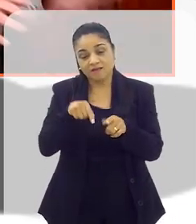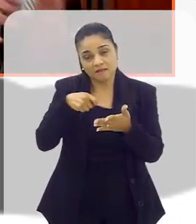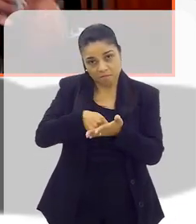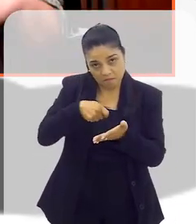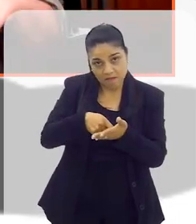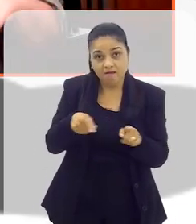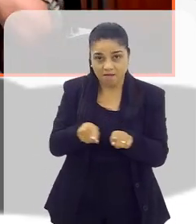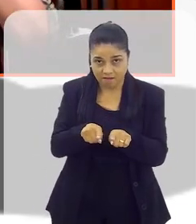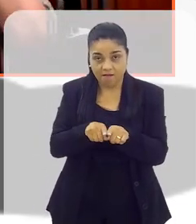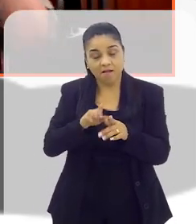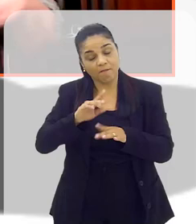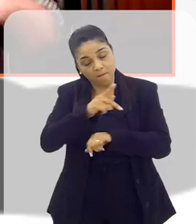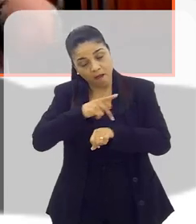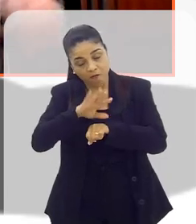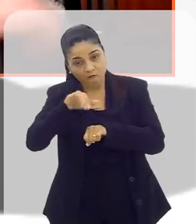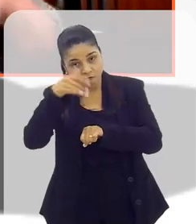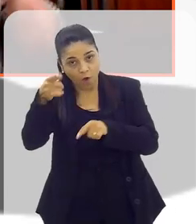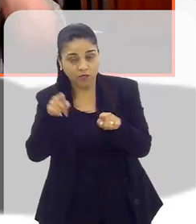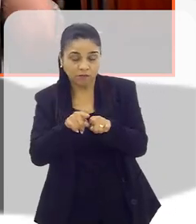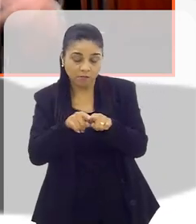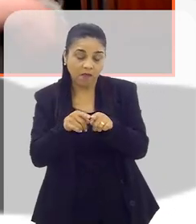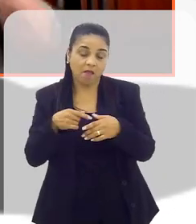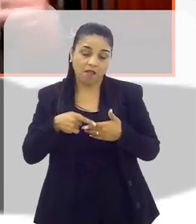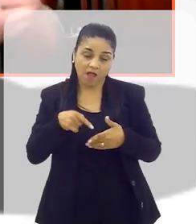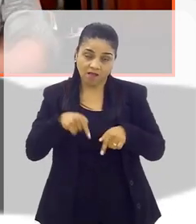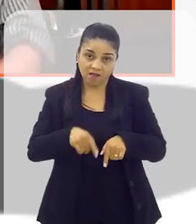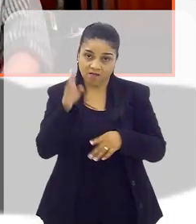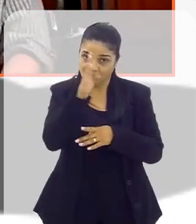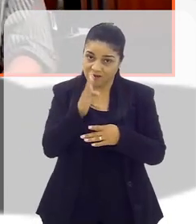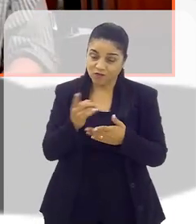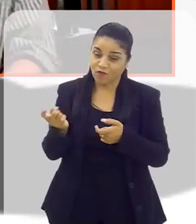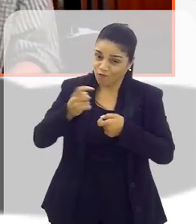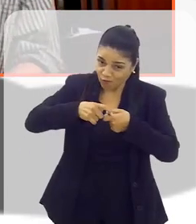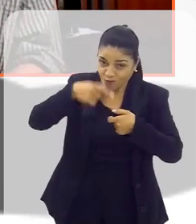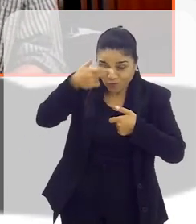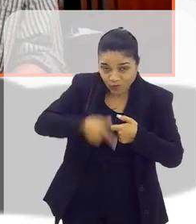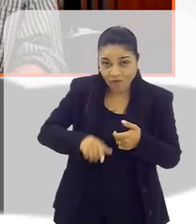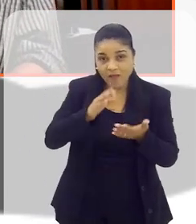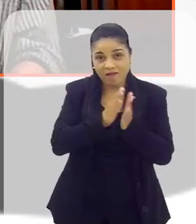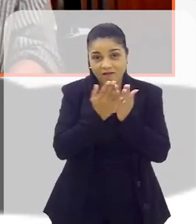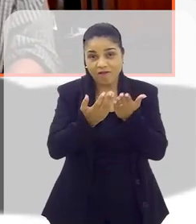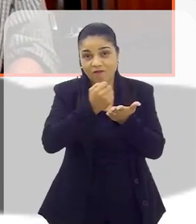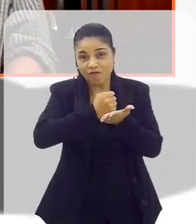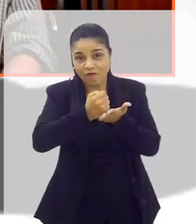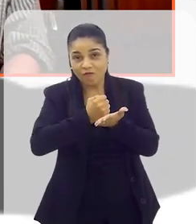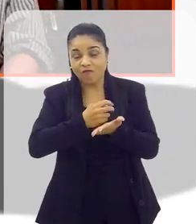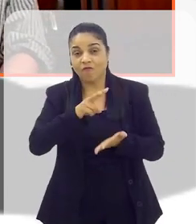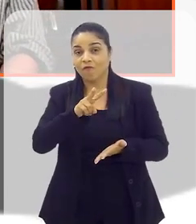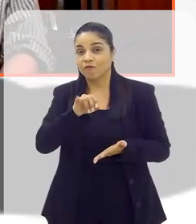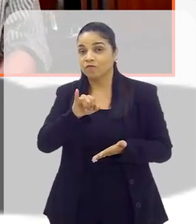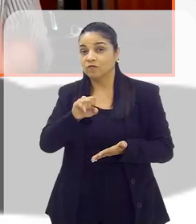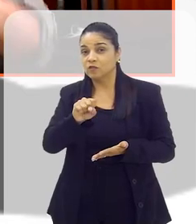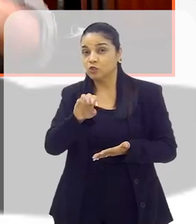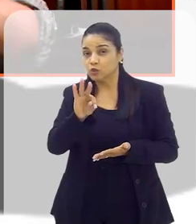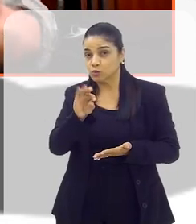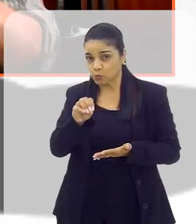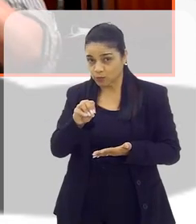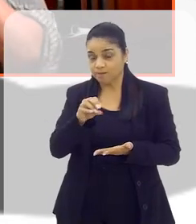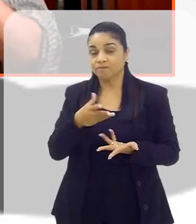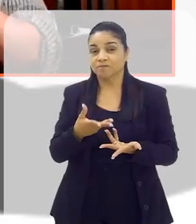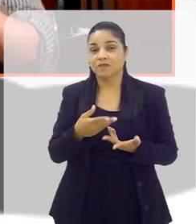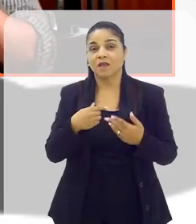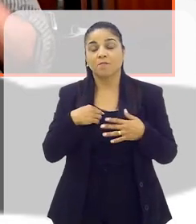exigimos. A gente havia acabado um pouco com isso, voltou. Então, gente tem que resolver esse problema do visto. A